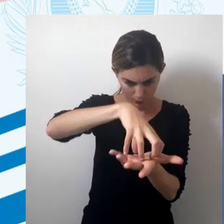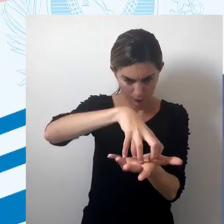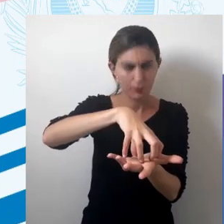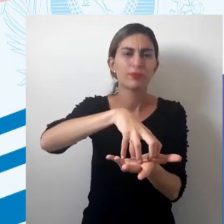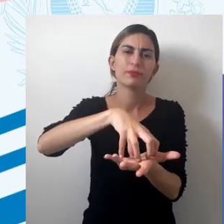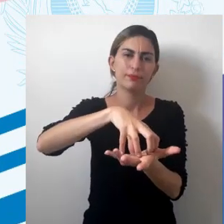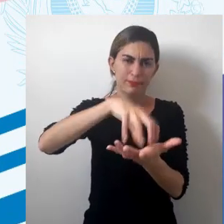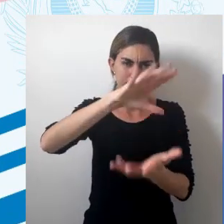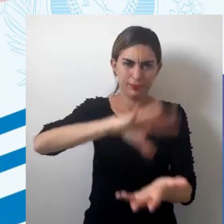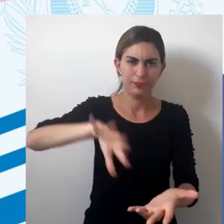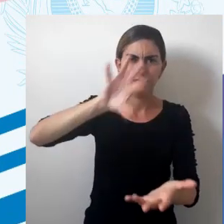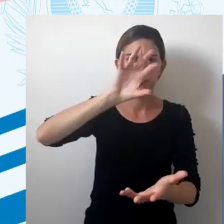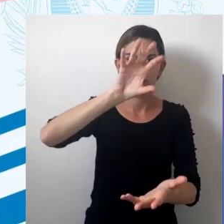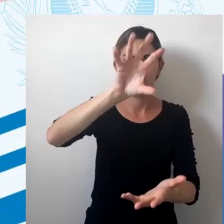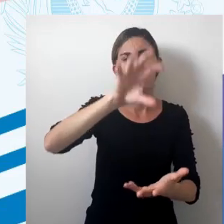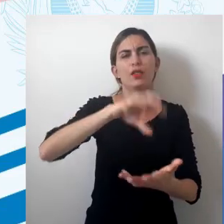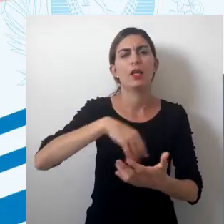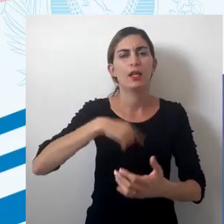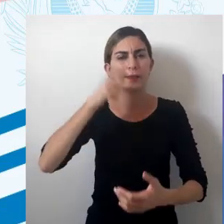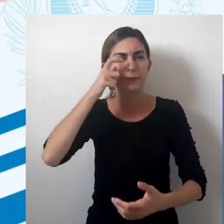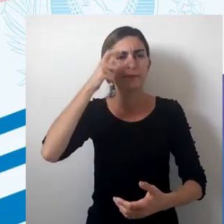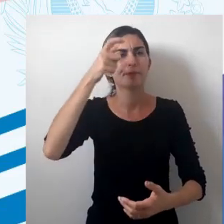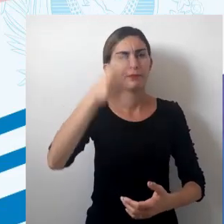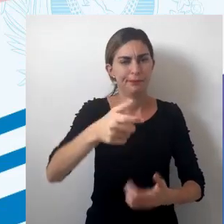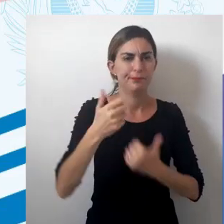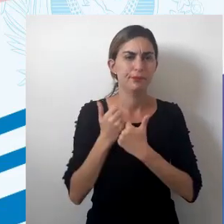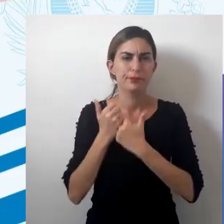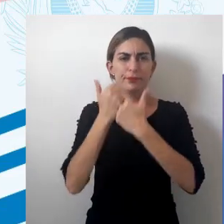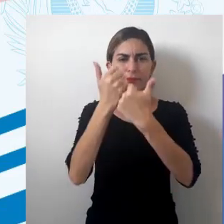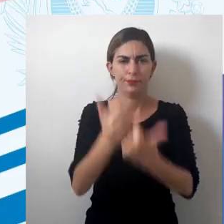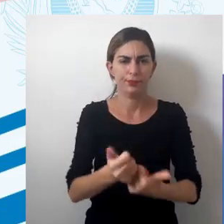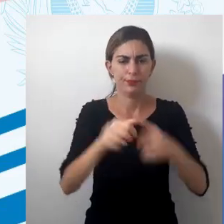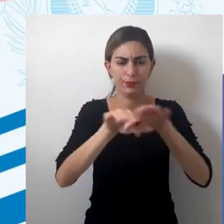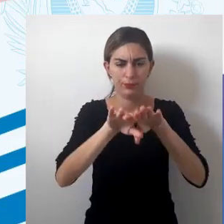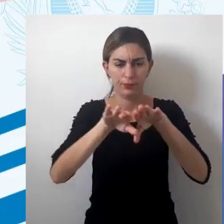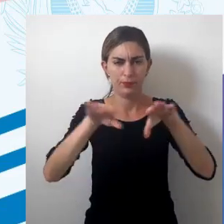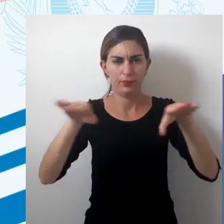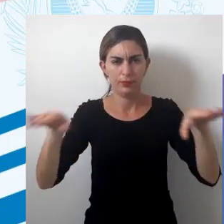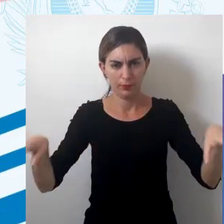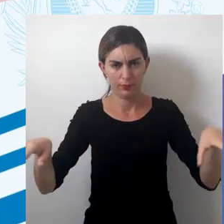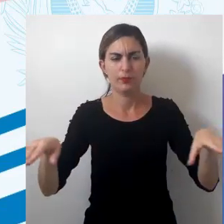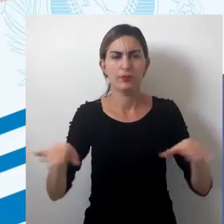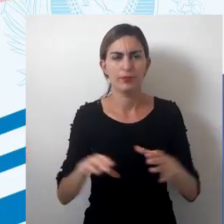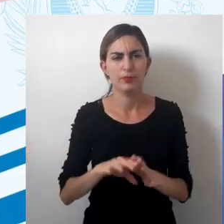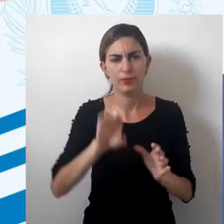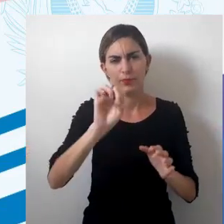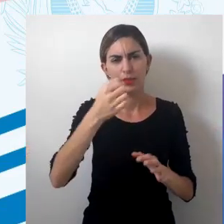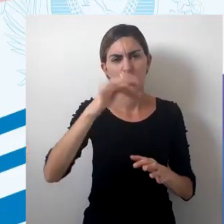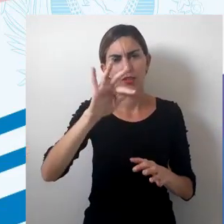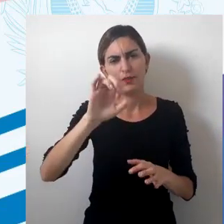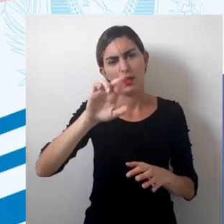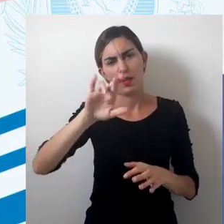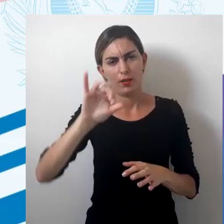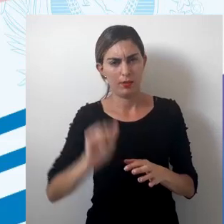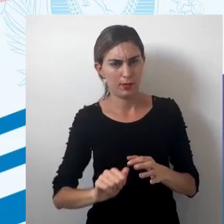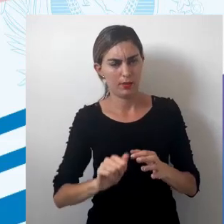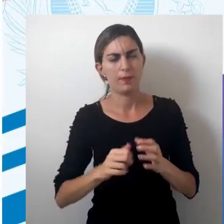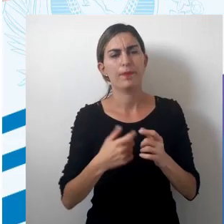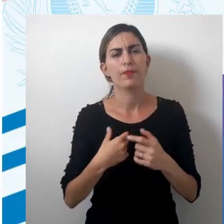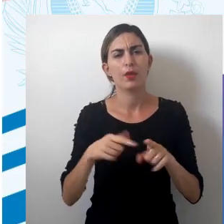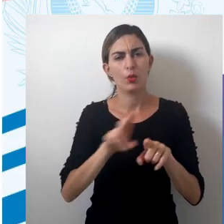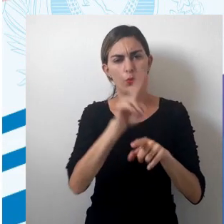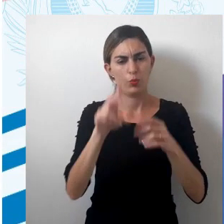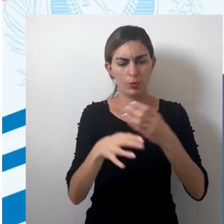espacial, há uma intencionalidade ao se representar essa superfície esférica da Terra no plano azimutal.